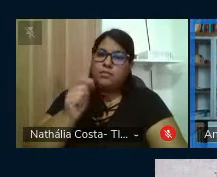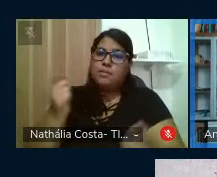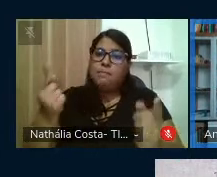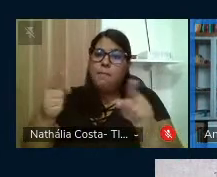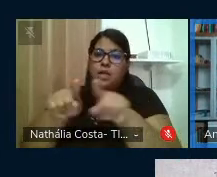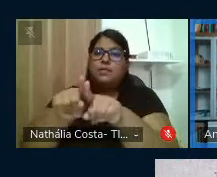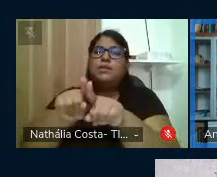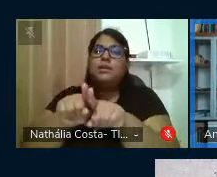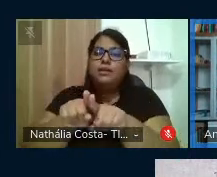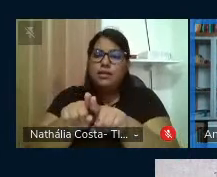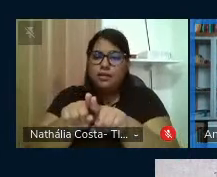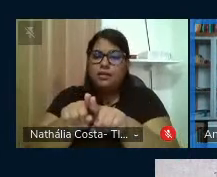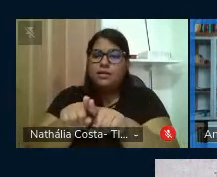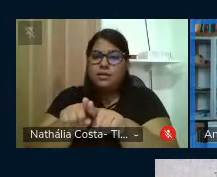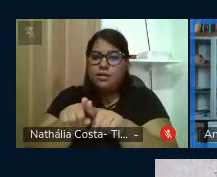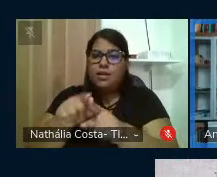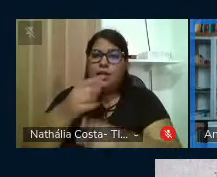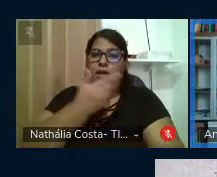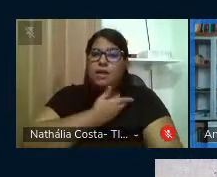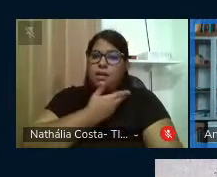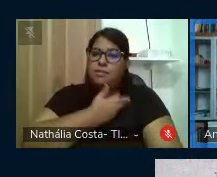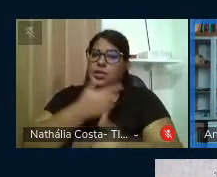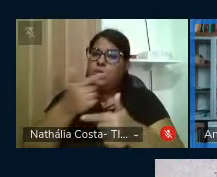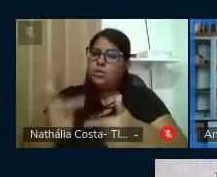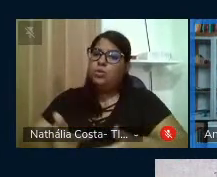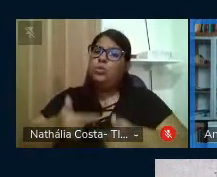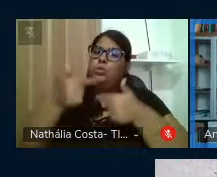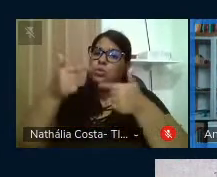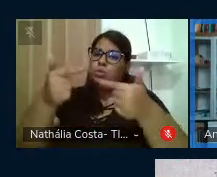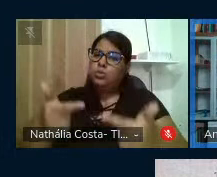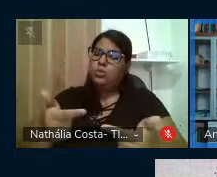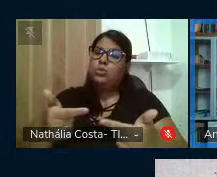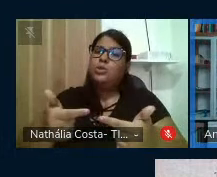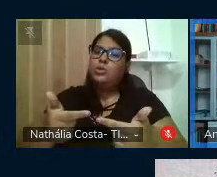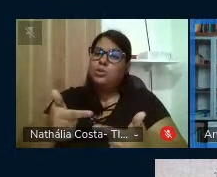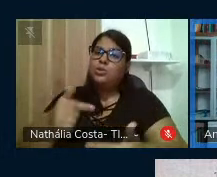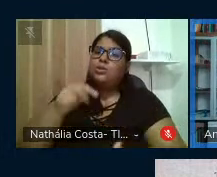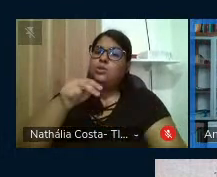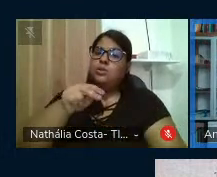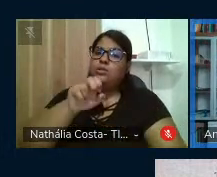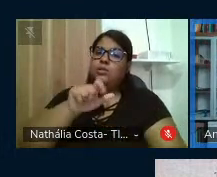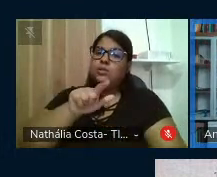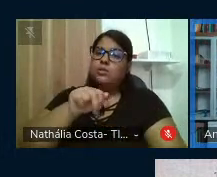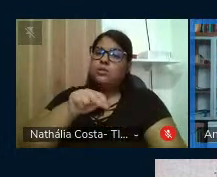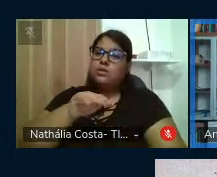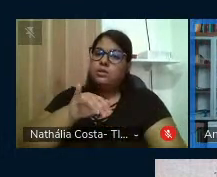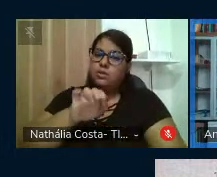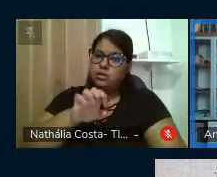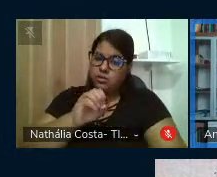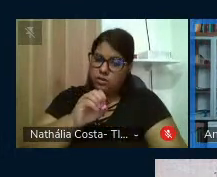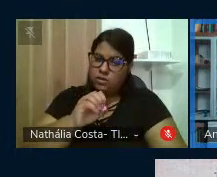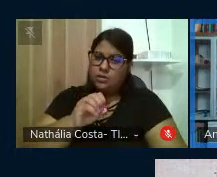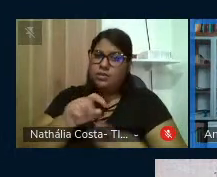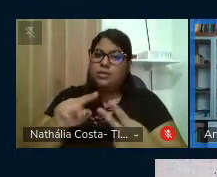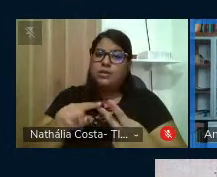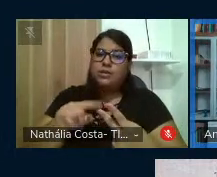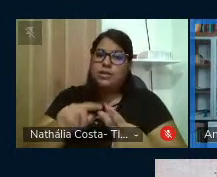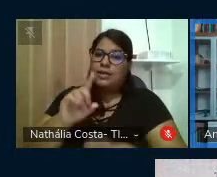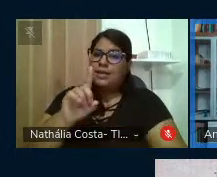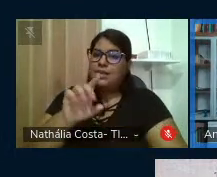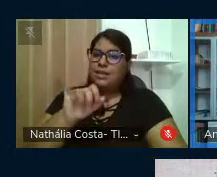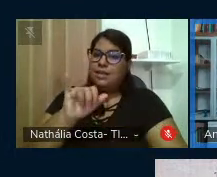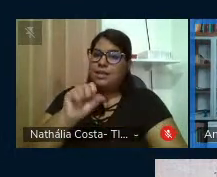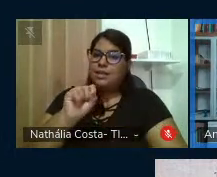com companheiros de luta e de caminhada, Melina Mendonça, Deise Moura, Carla Fornari,